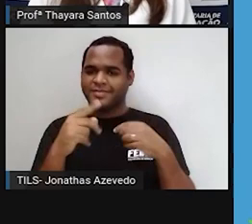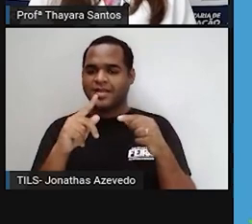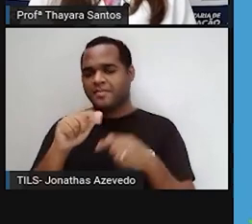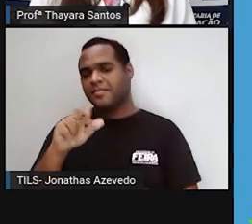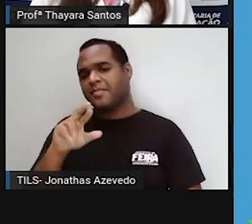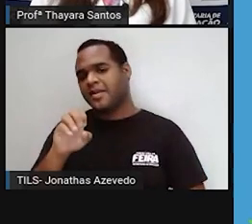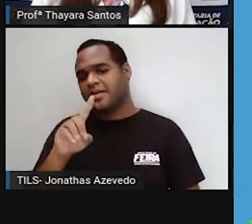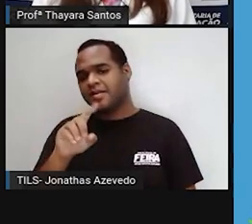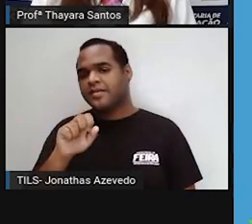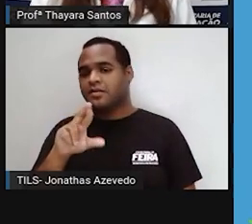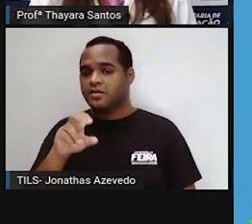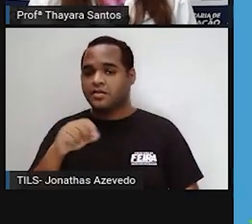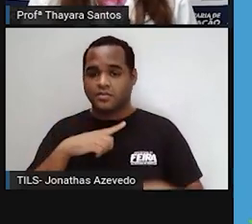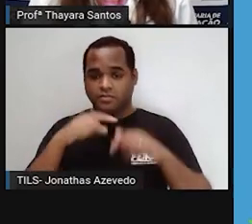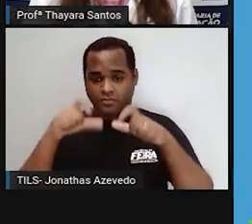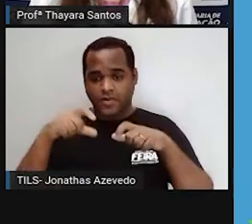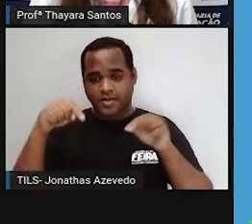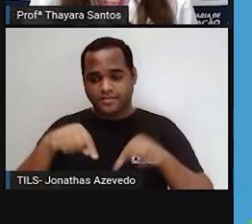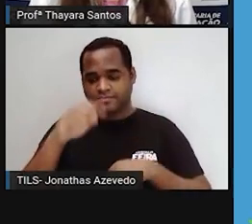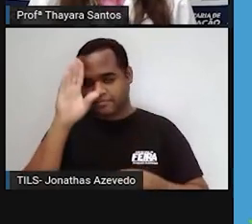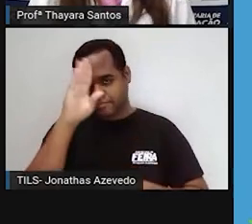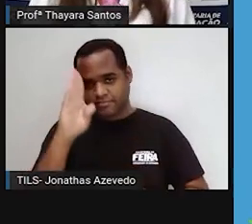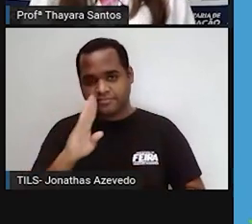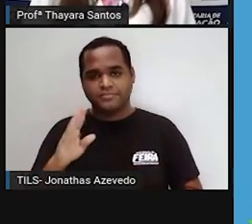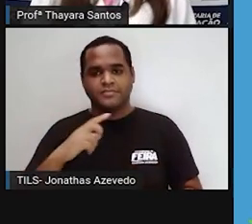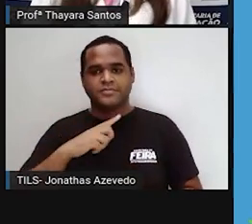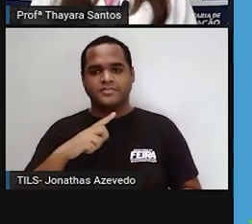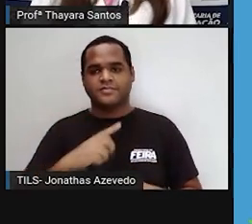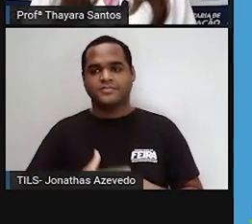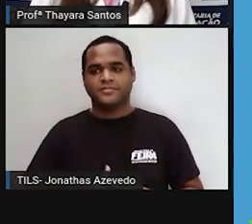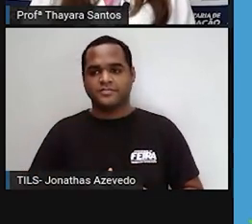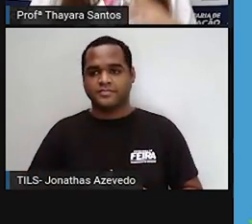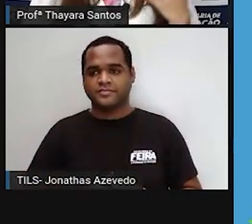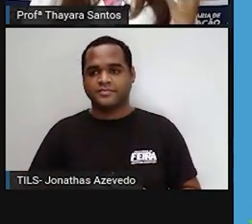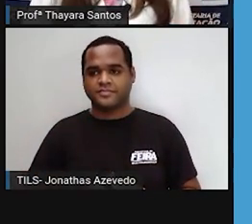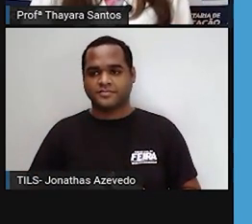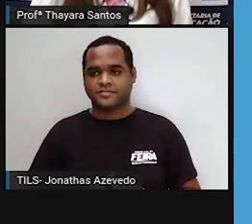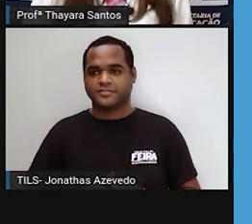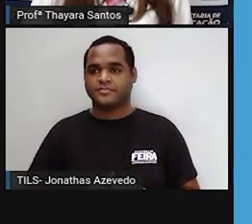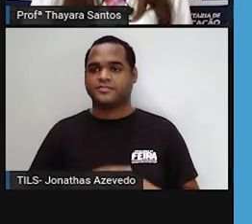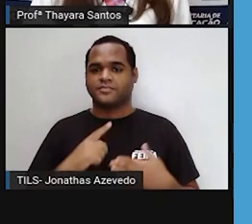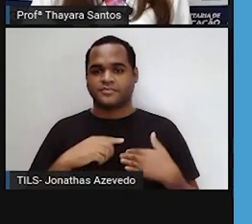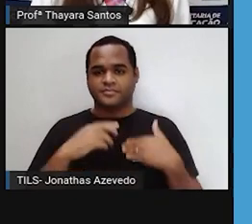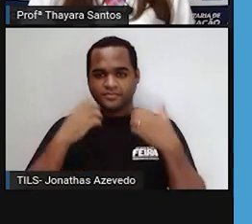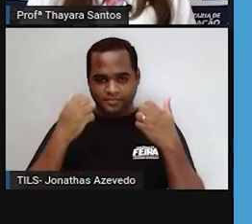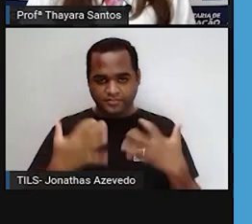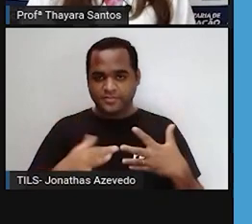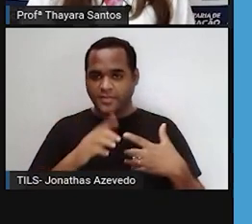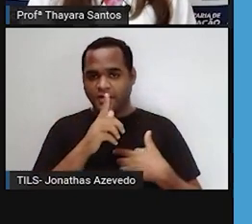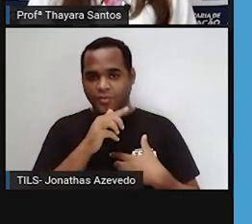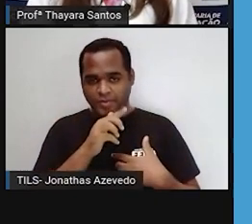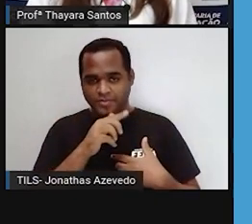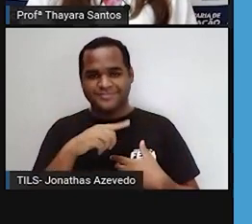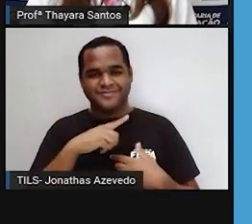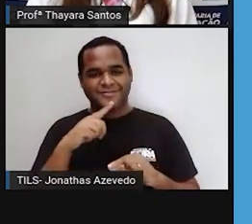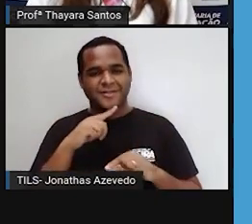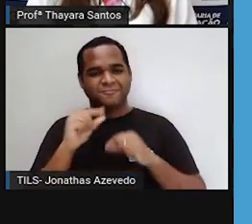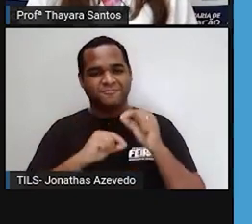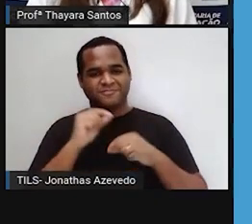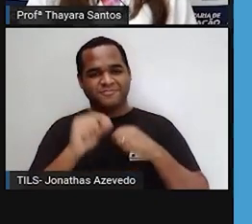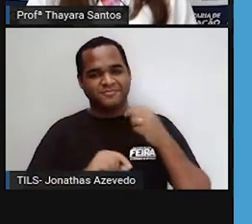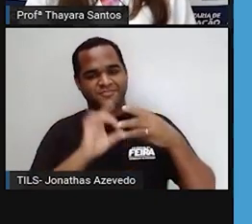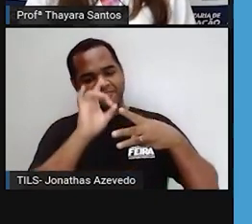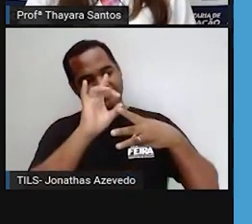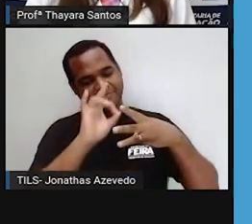tem aqui no Brasil, tá? Então, agora vamos falar sobre os ecossistemas aquáticos. Então, dentro dos